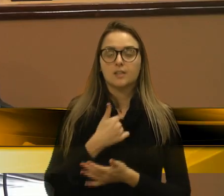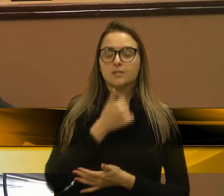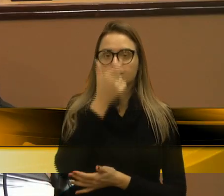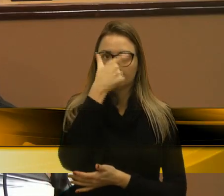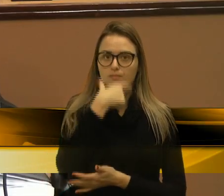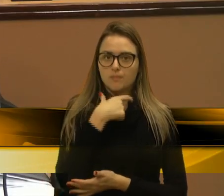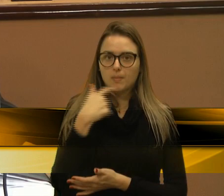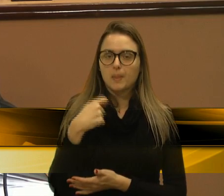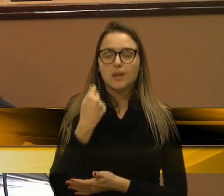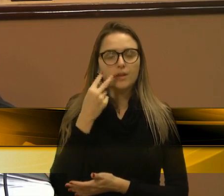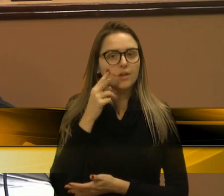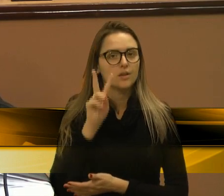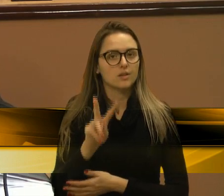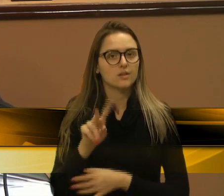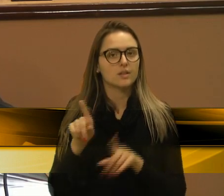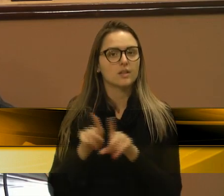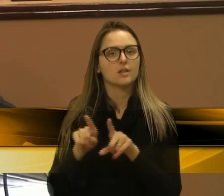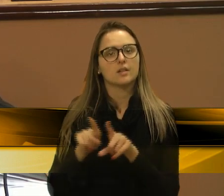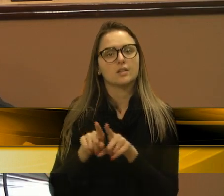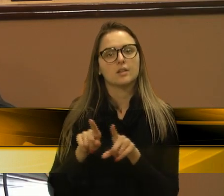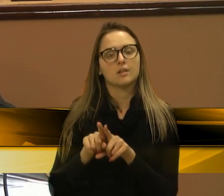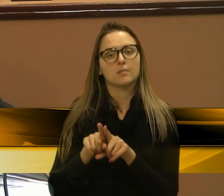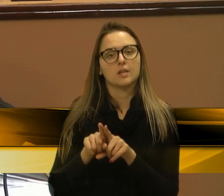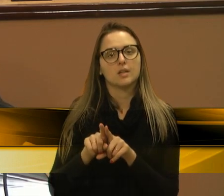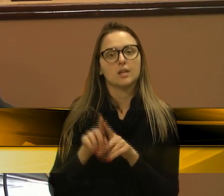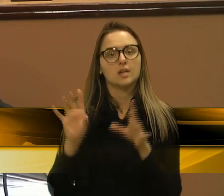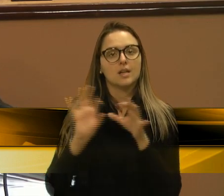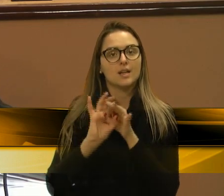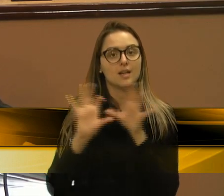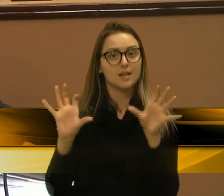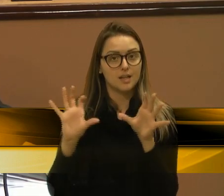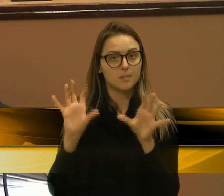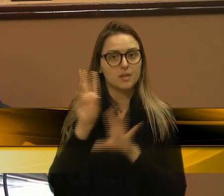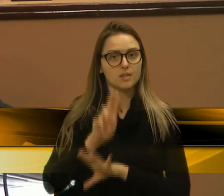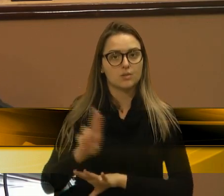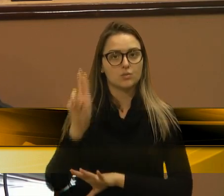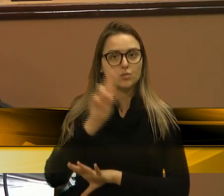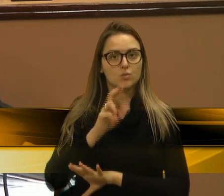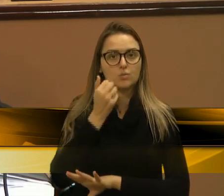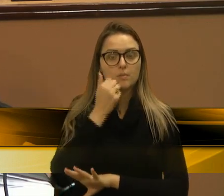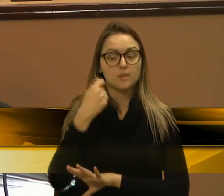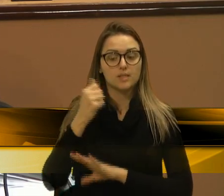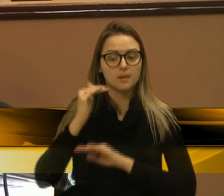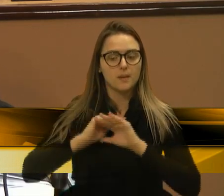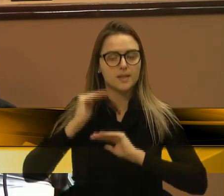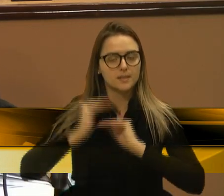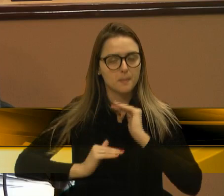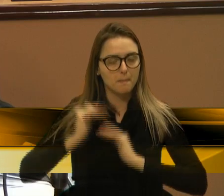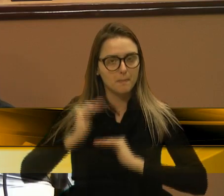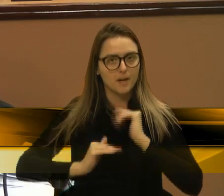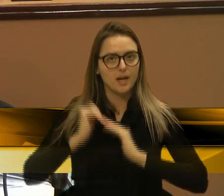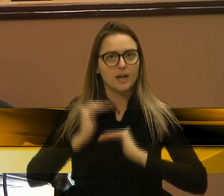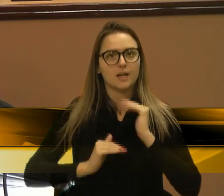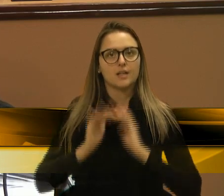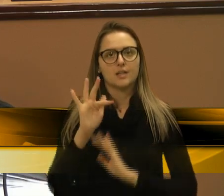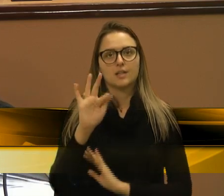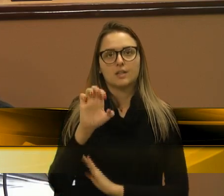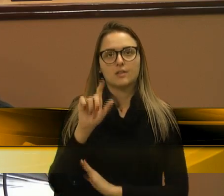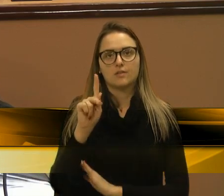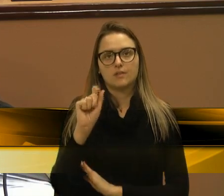ver, com a questão, das liberações, eu acho que a gente tem que ser, mais atuante, na questão, FEPAM,